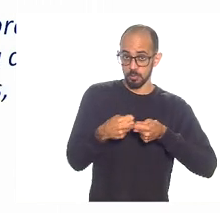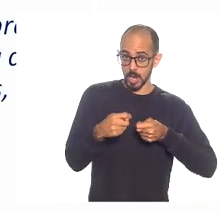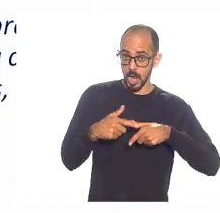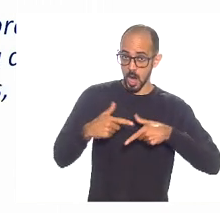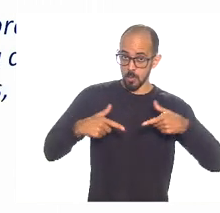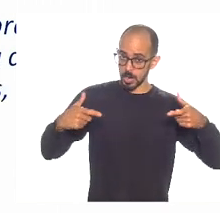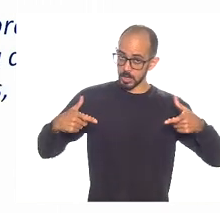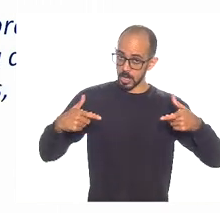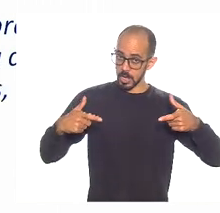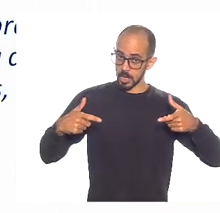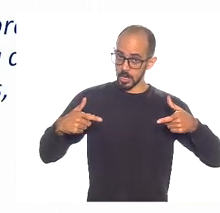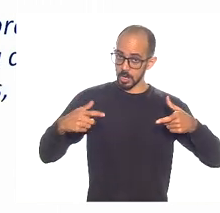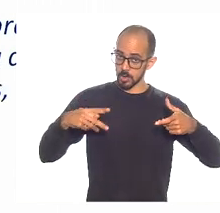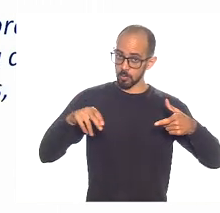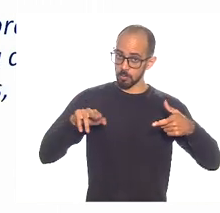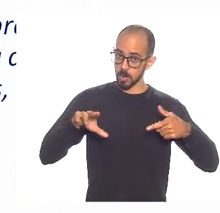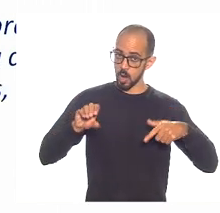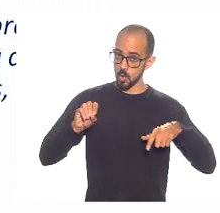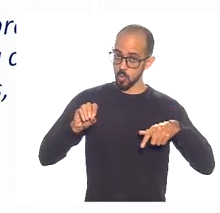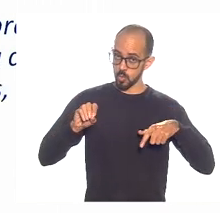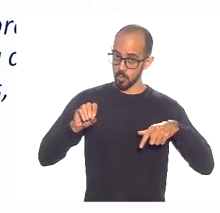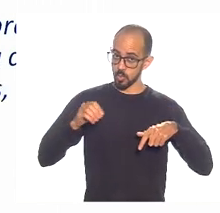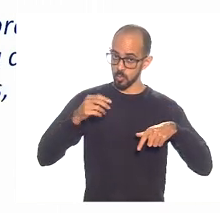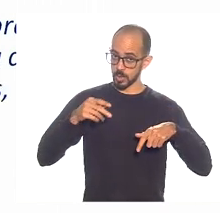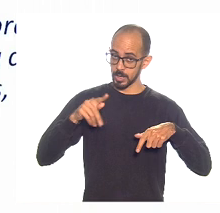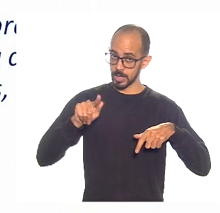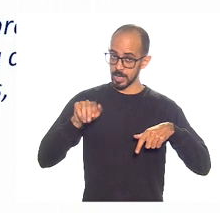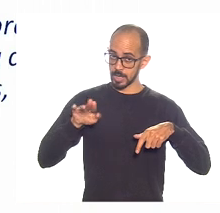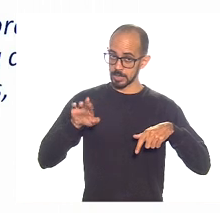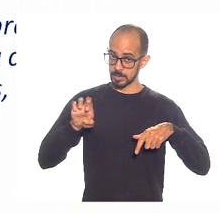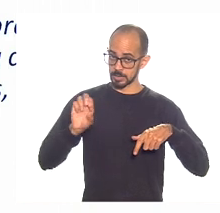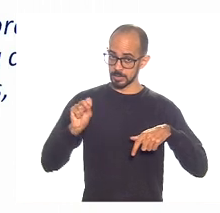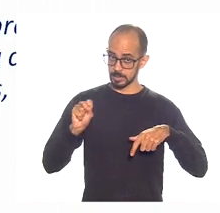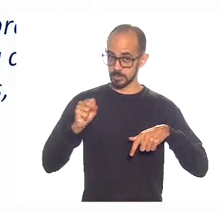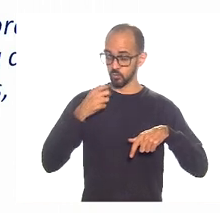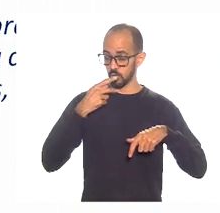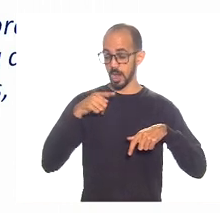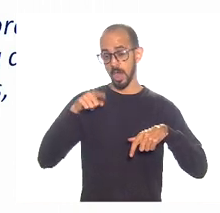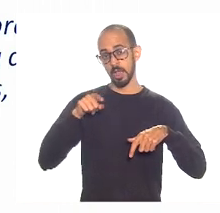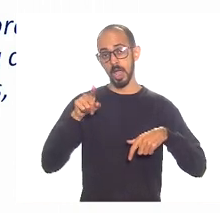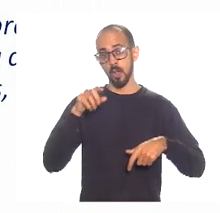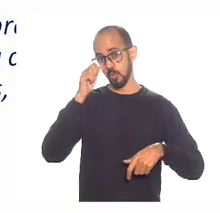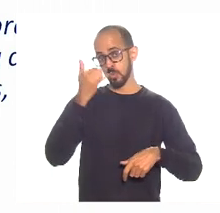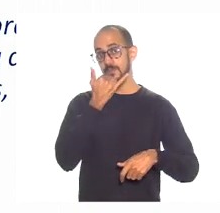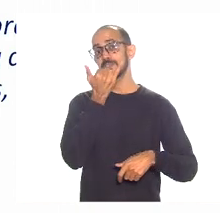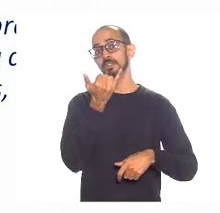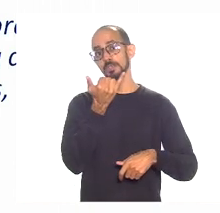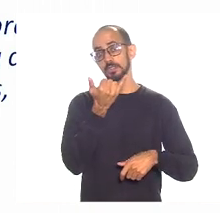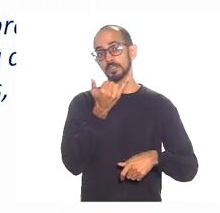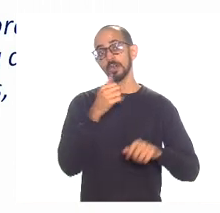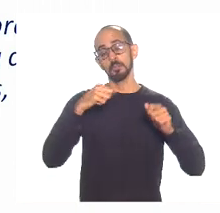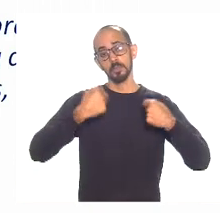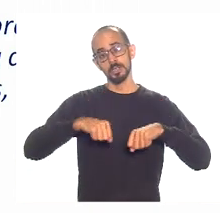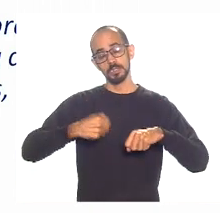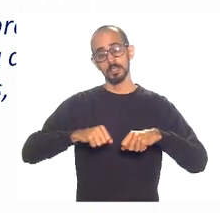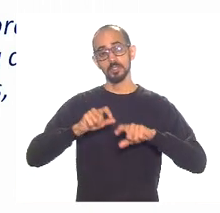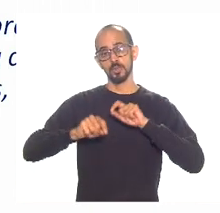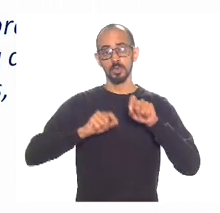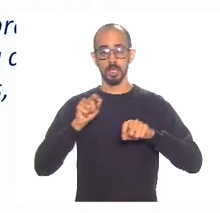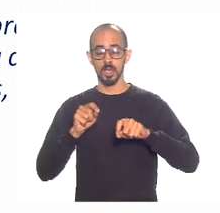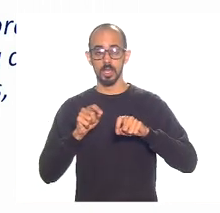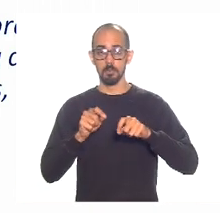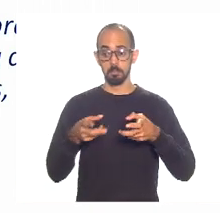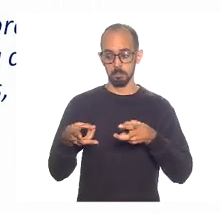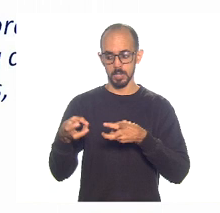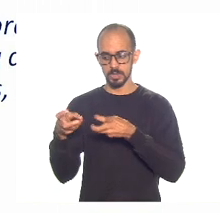na visão do Paulo Guedes, vai ser o caso fortuito. Então, isso vai ter que ser levado em consideração e eu acho que,